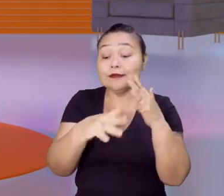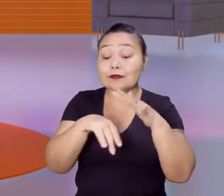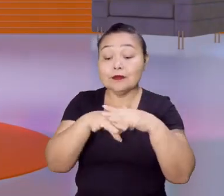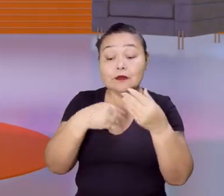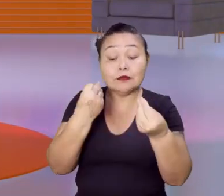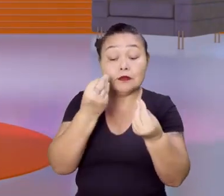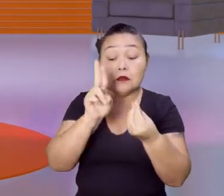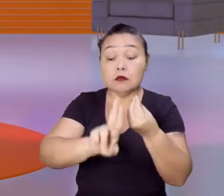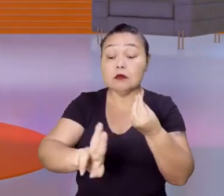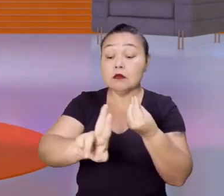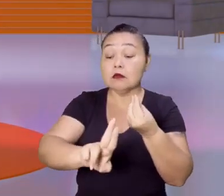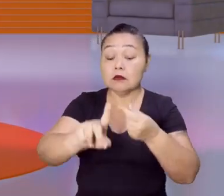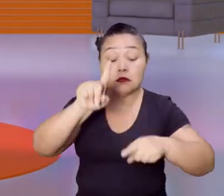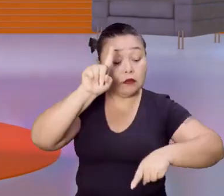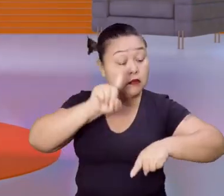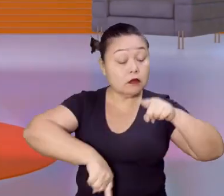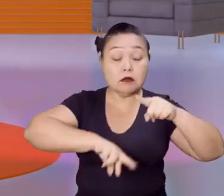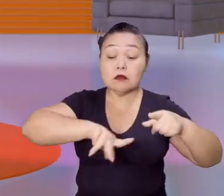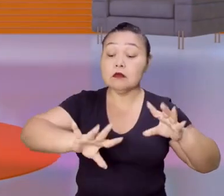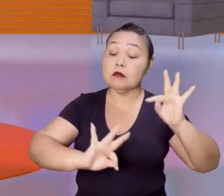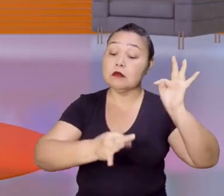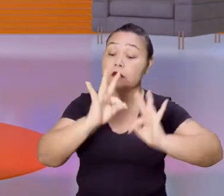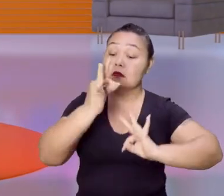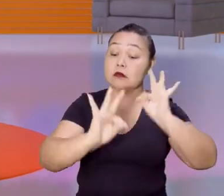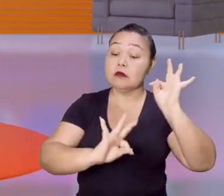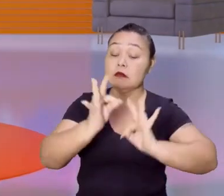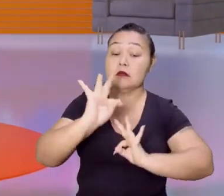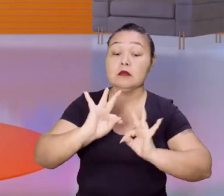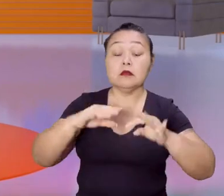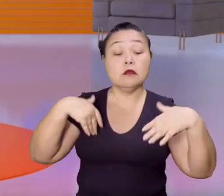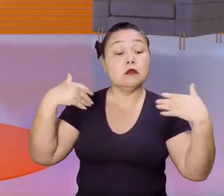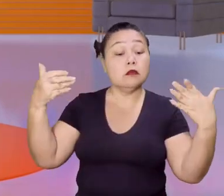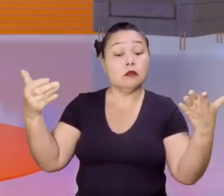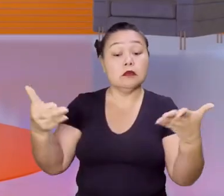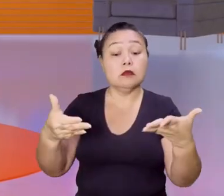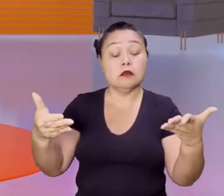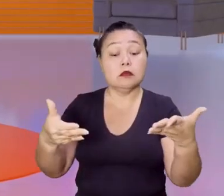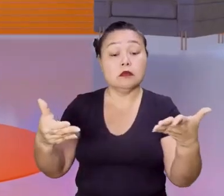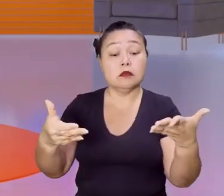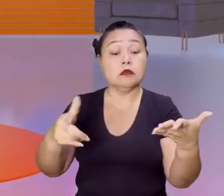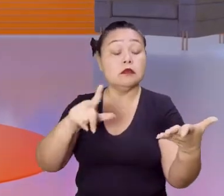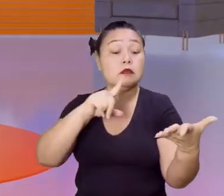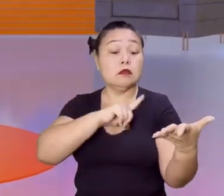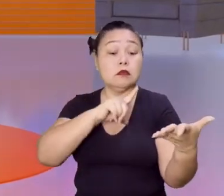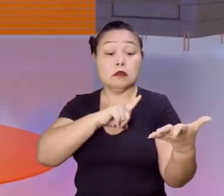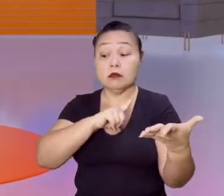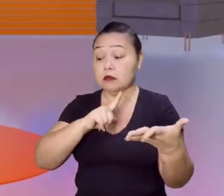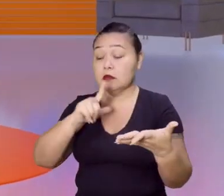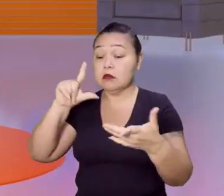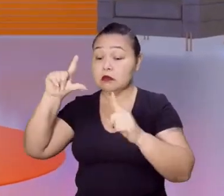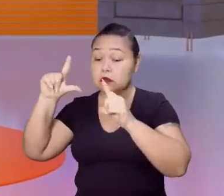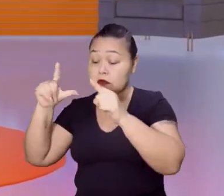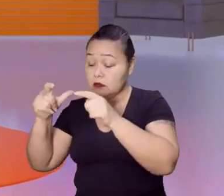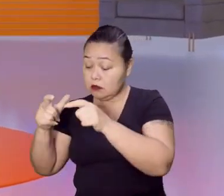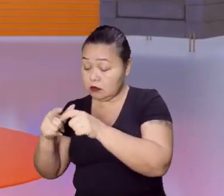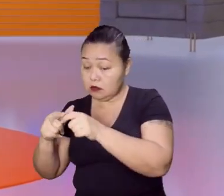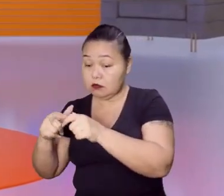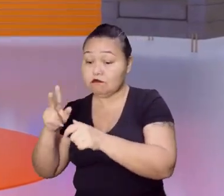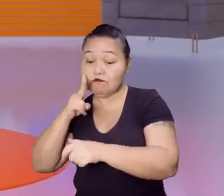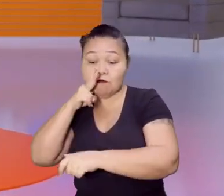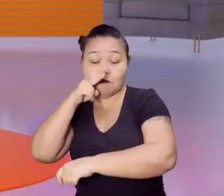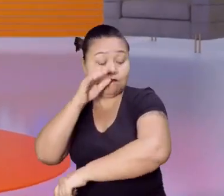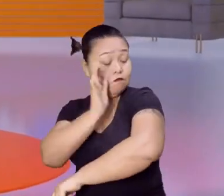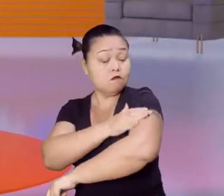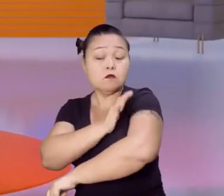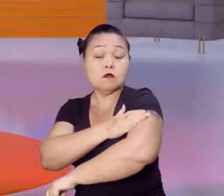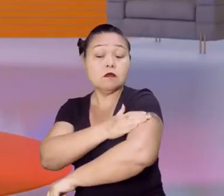tecnológicos. É isso que está mudando. Então, no mundo de hoje, se tem menos força física para realizar